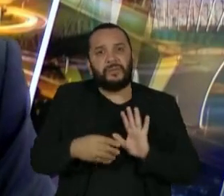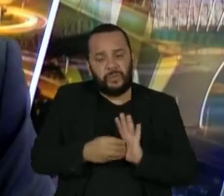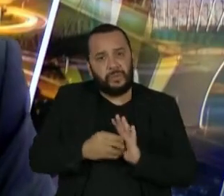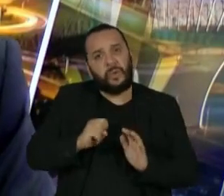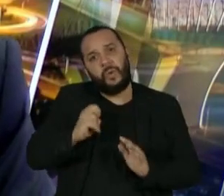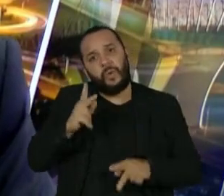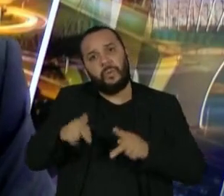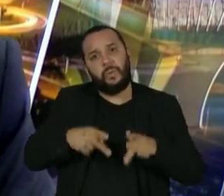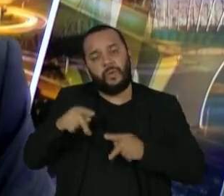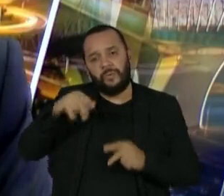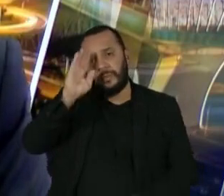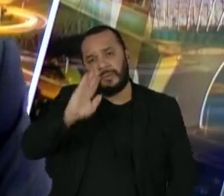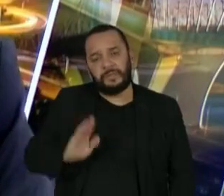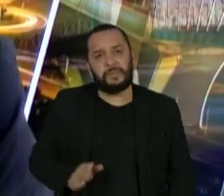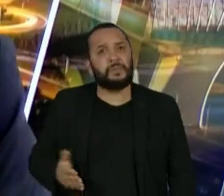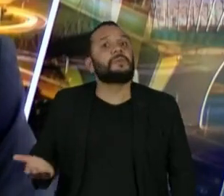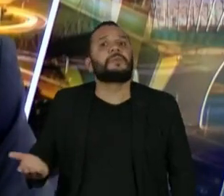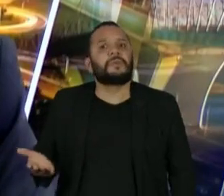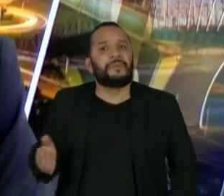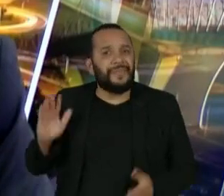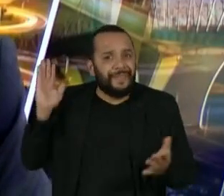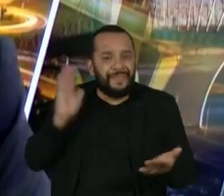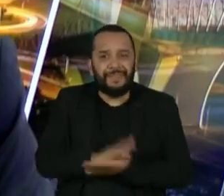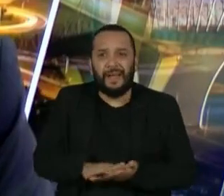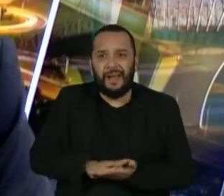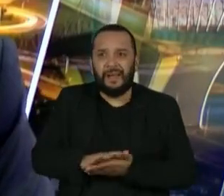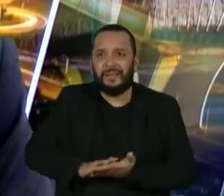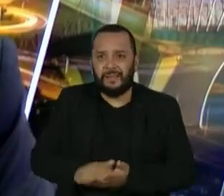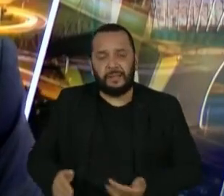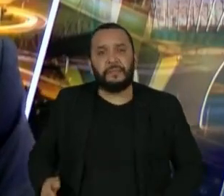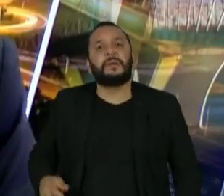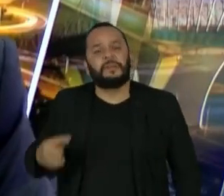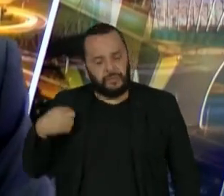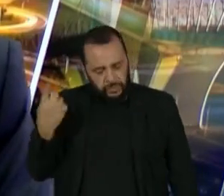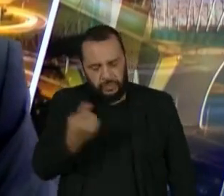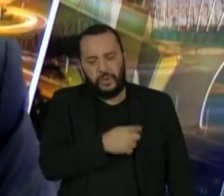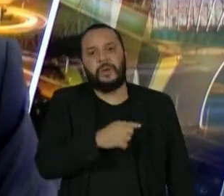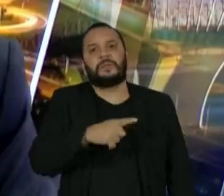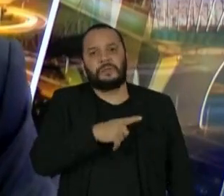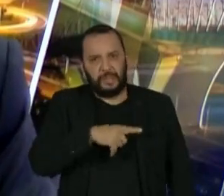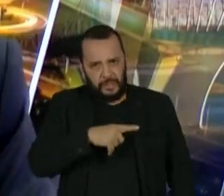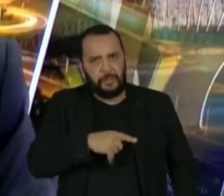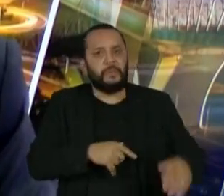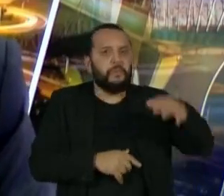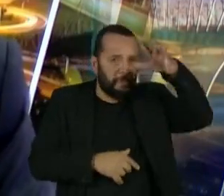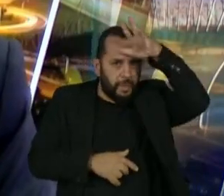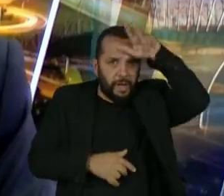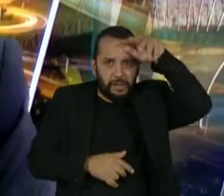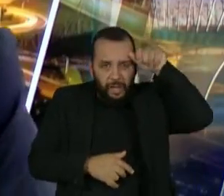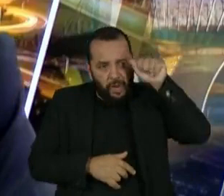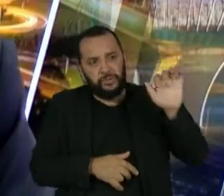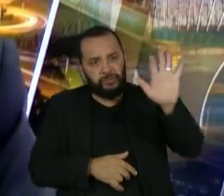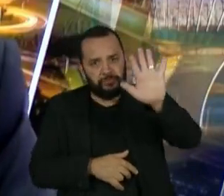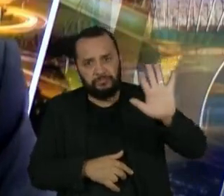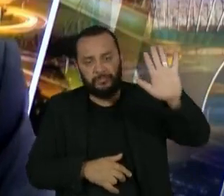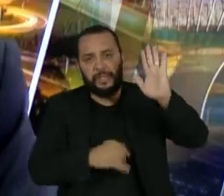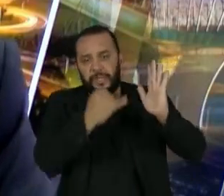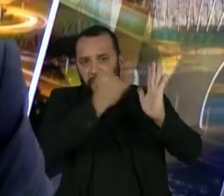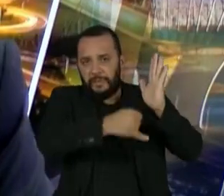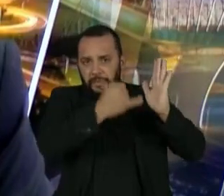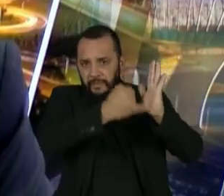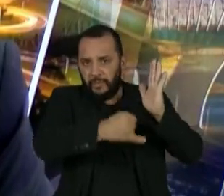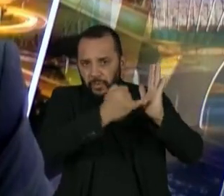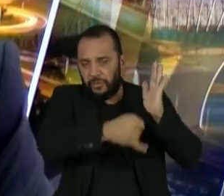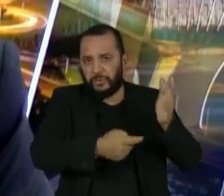Mas nós somos capazes de ter uma Zona Franca de Manaus. E olha, não é o maior benefício fiscal